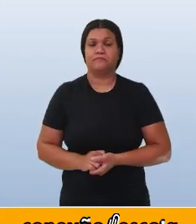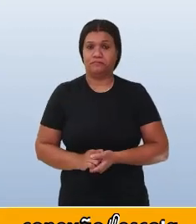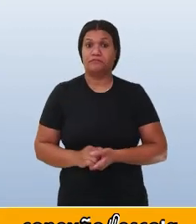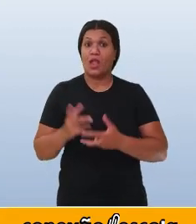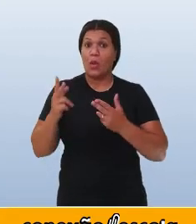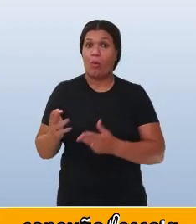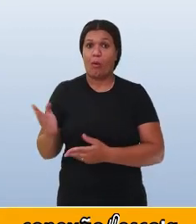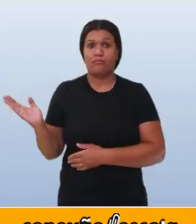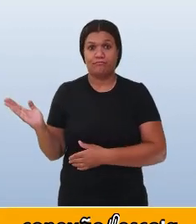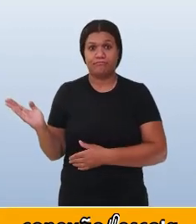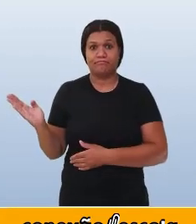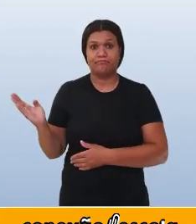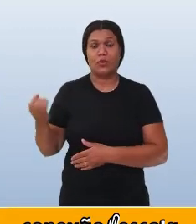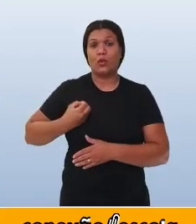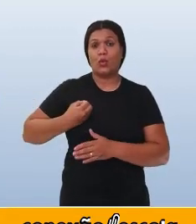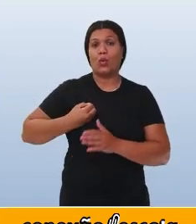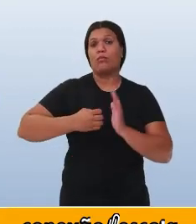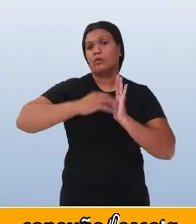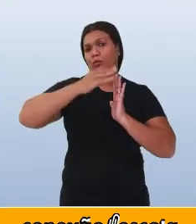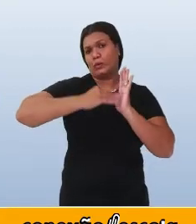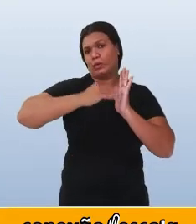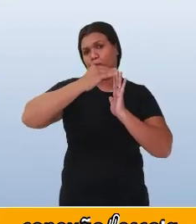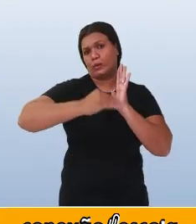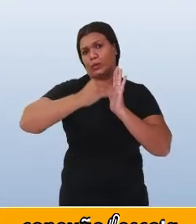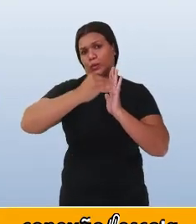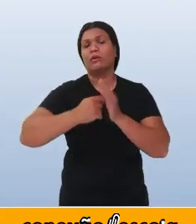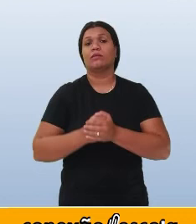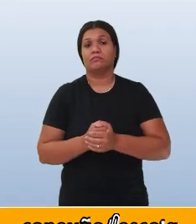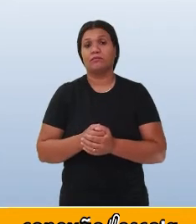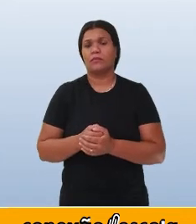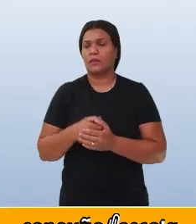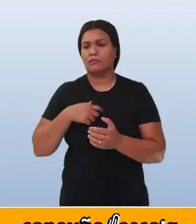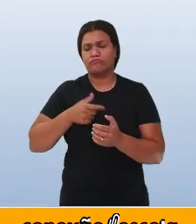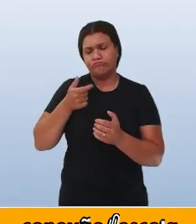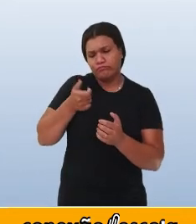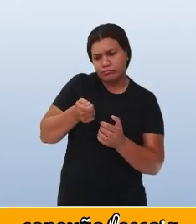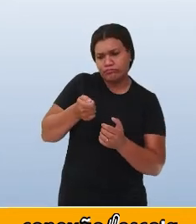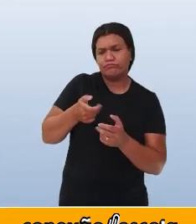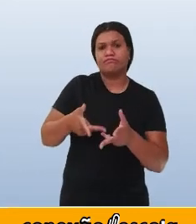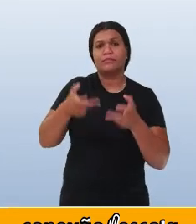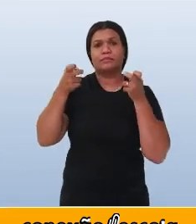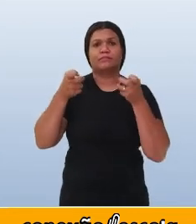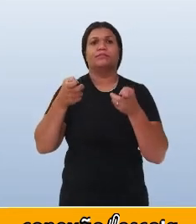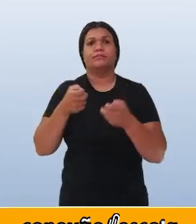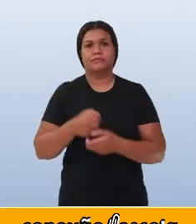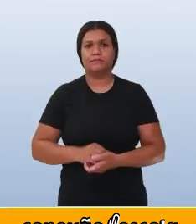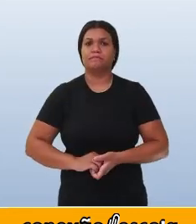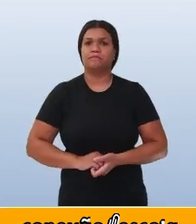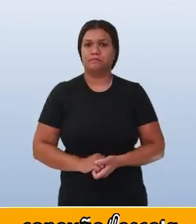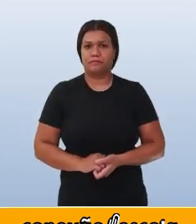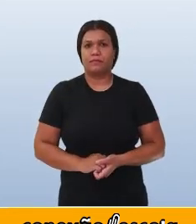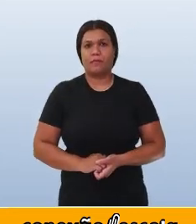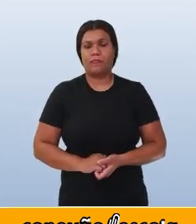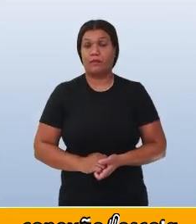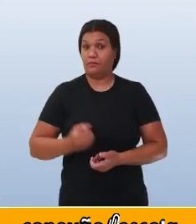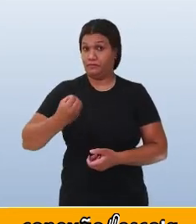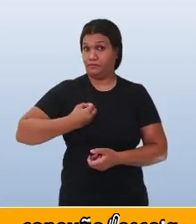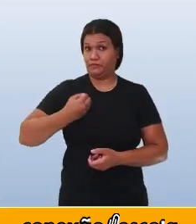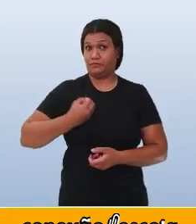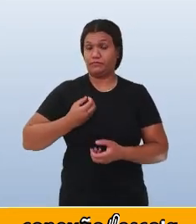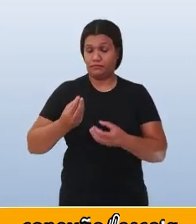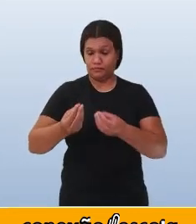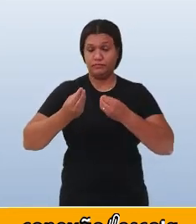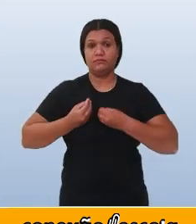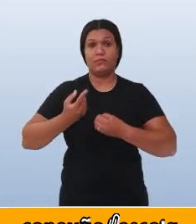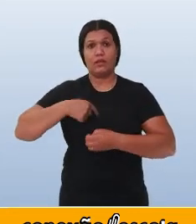O código de barras identifica esse produto. Os números nos